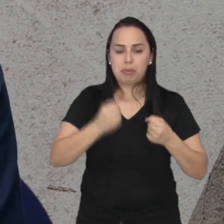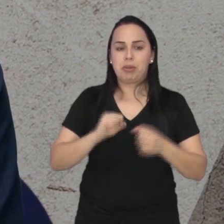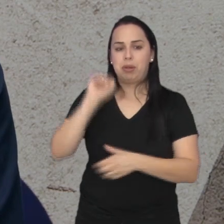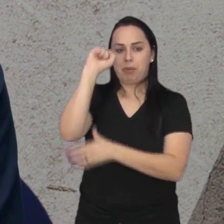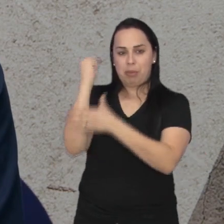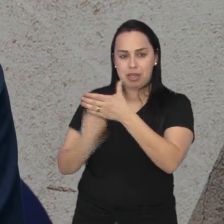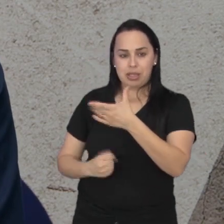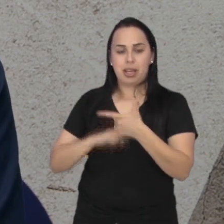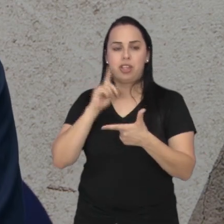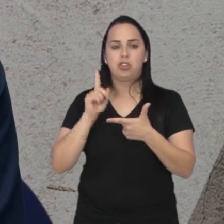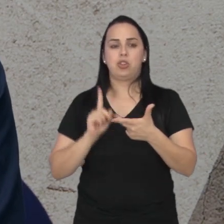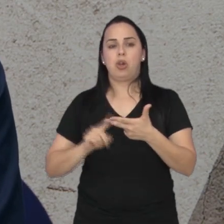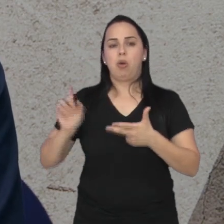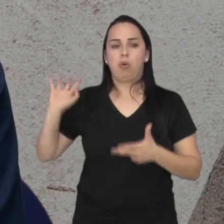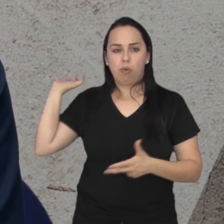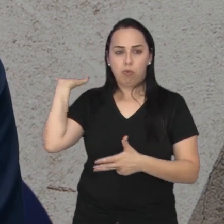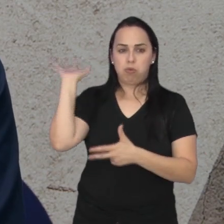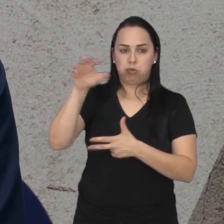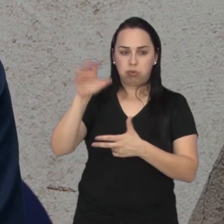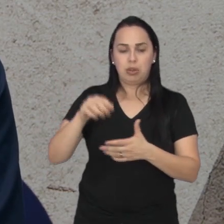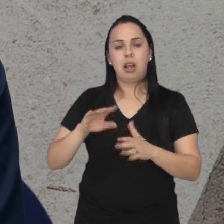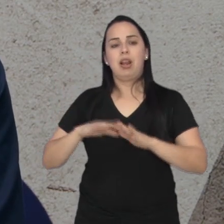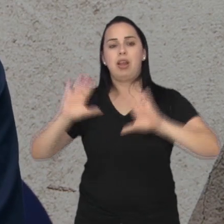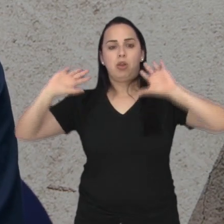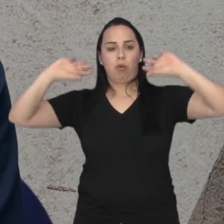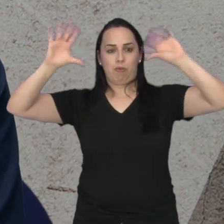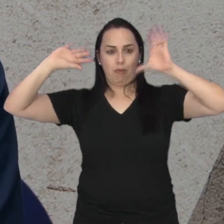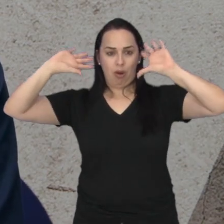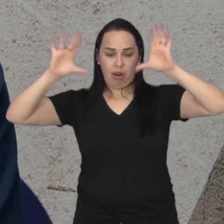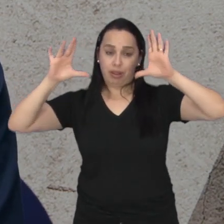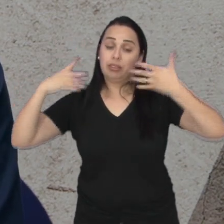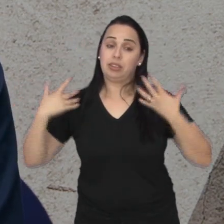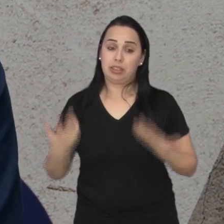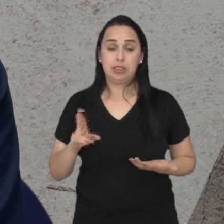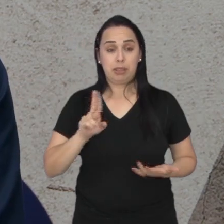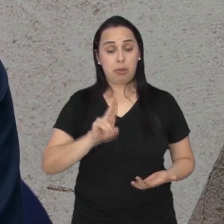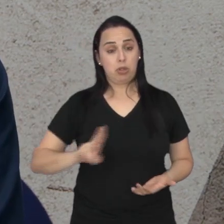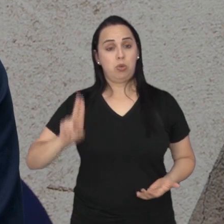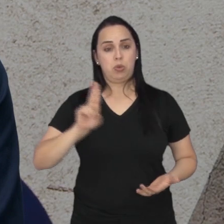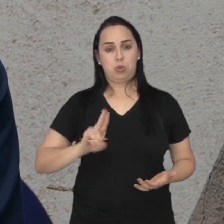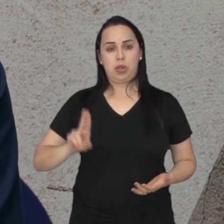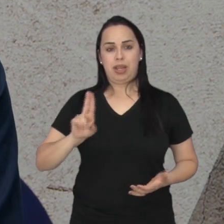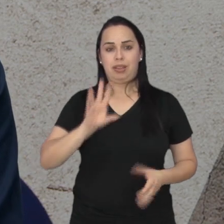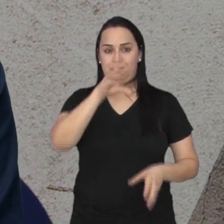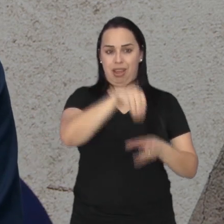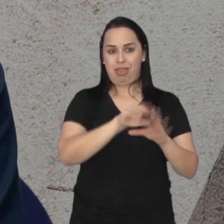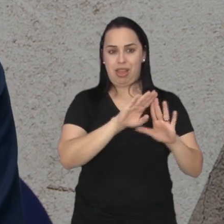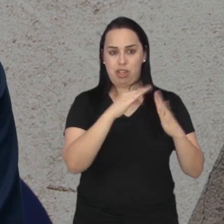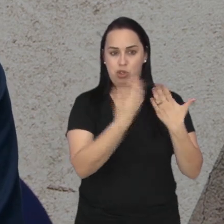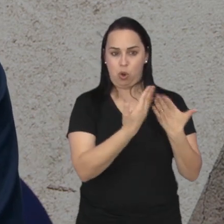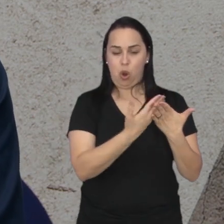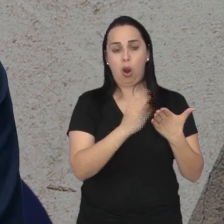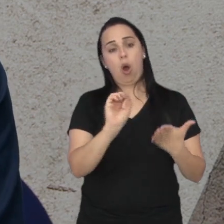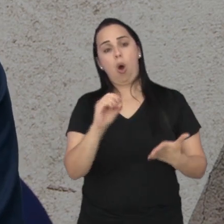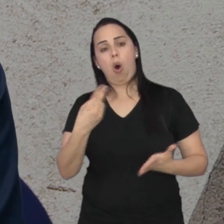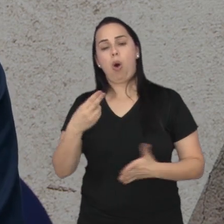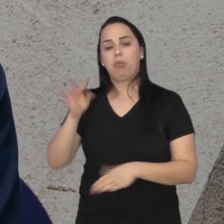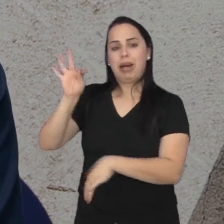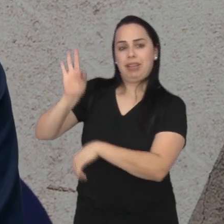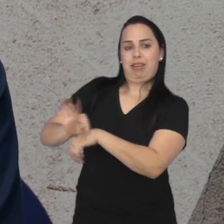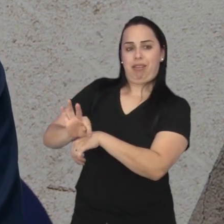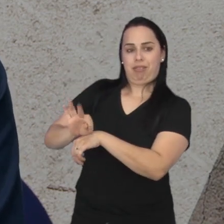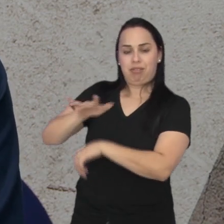basquete, o vôlei, handball. E aí, por quê? Você pode utilizar isso tanto na escola como ser um